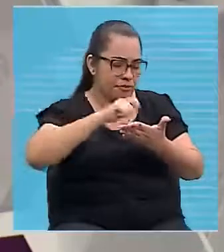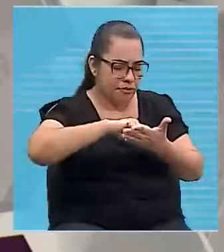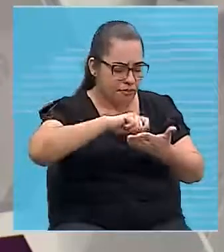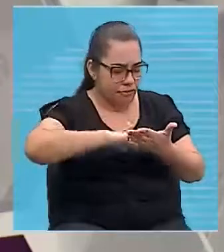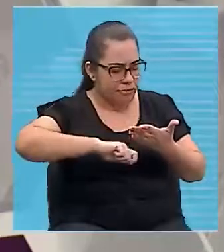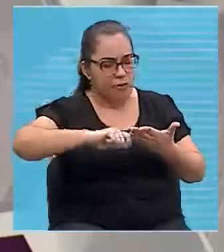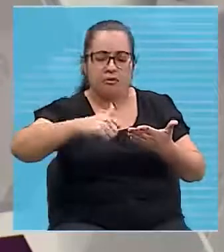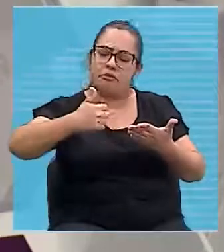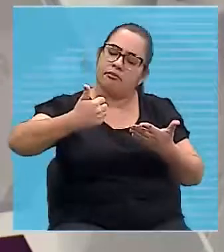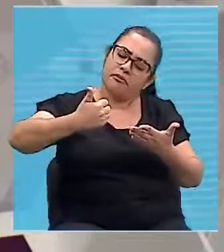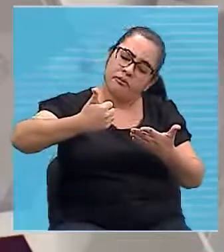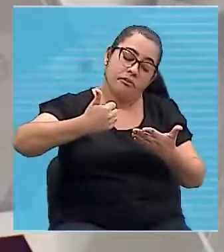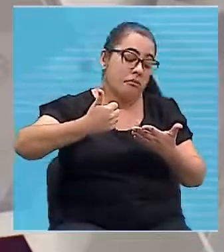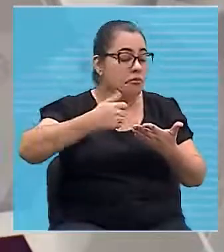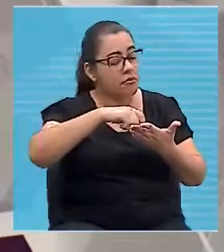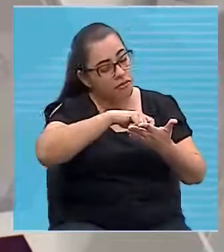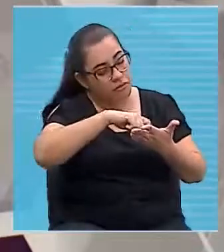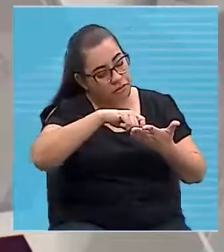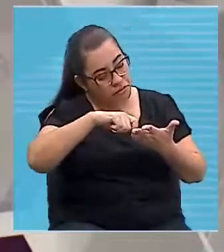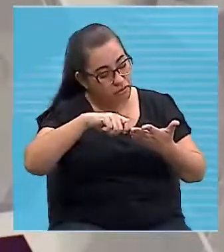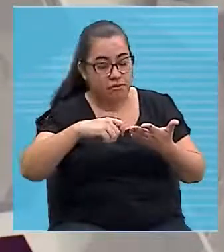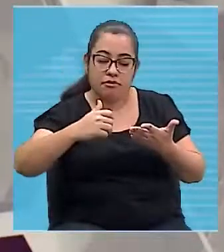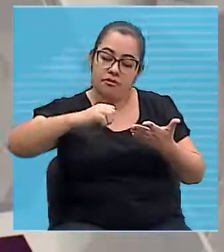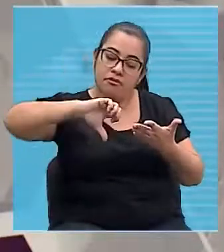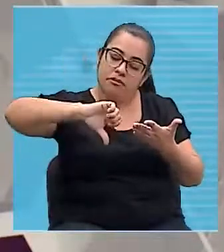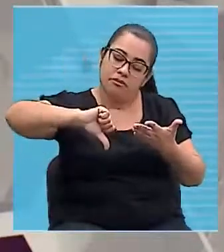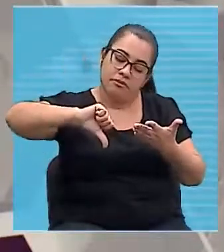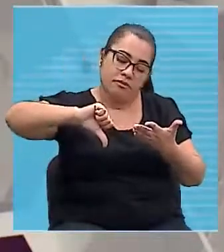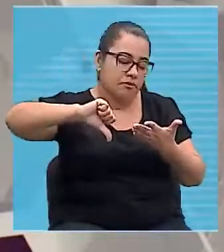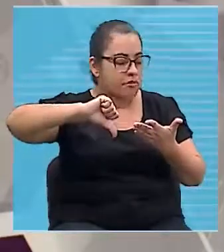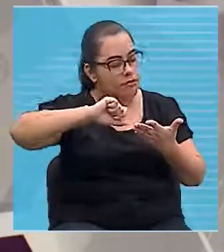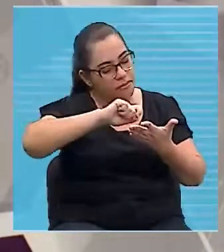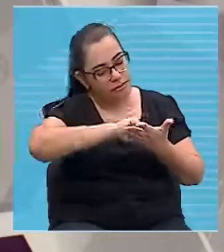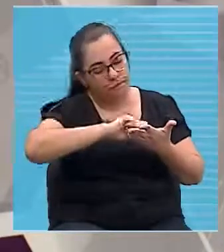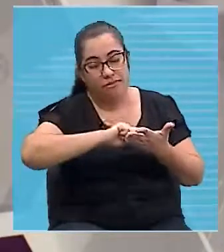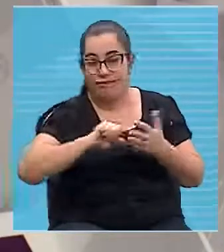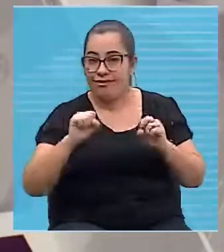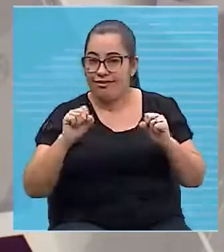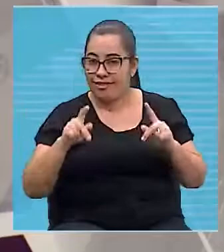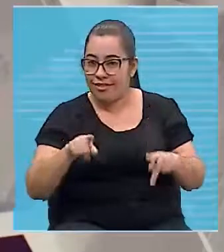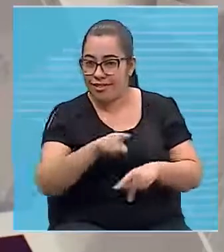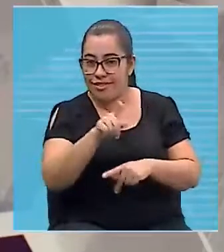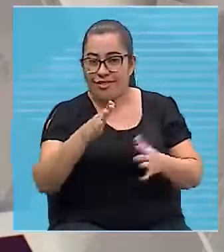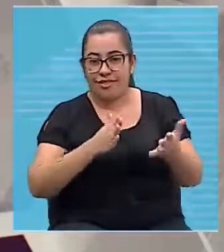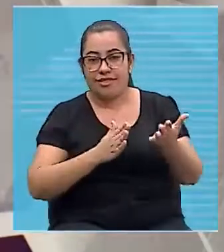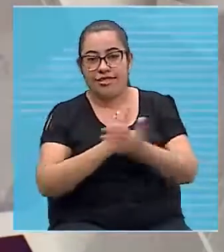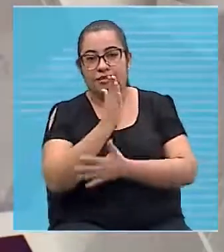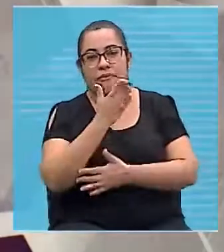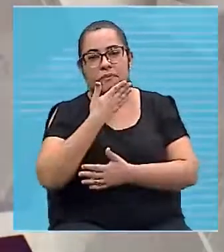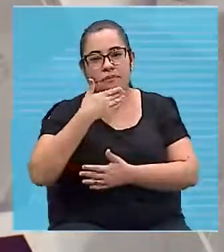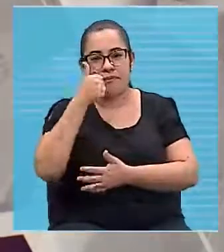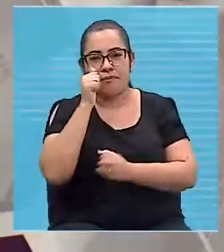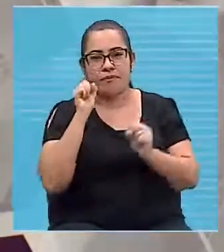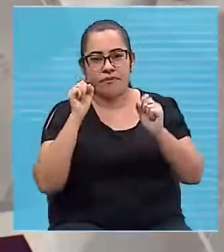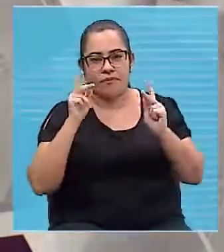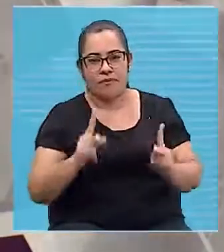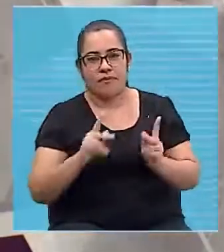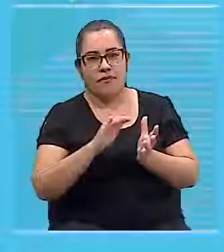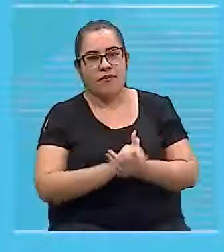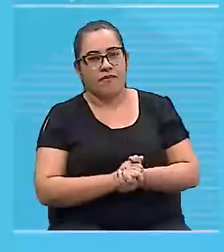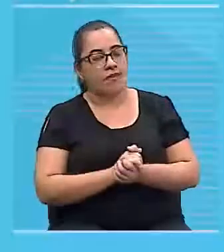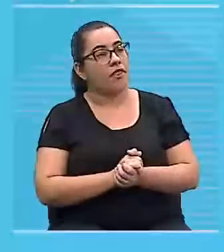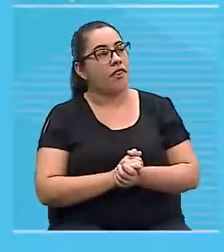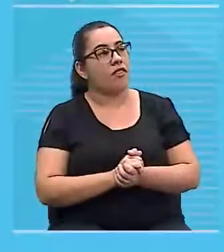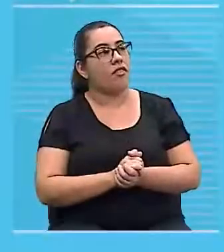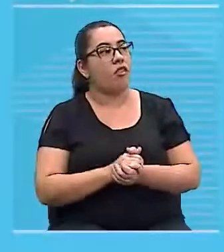importante é você acertar a questão. Tá? Beleza, jovens? Vamos para a última